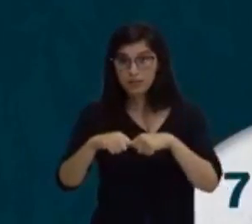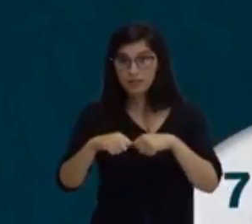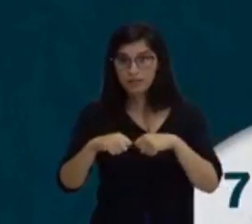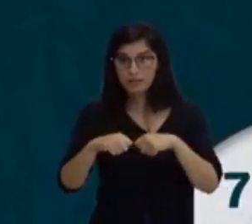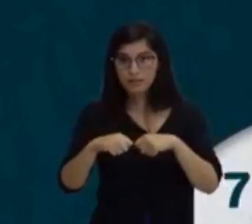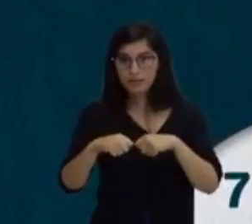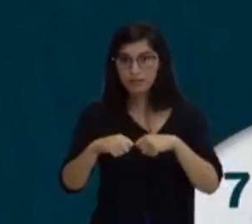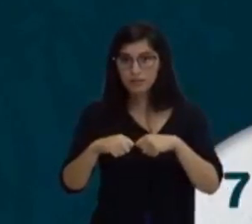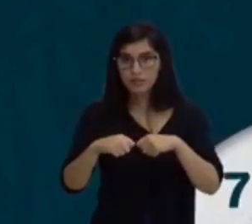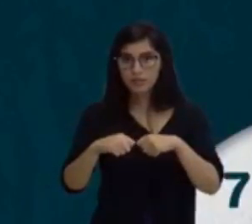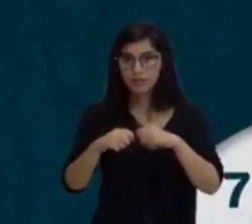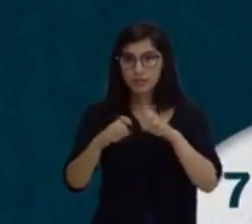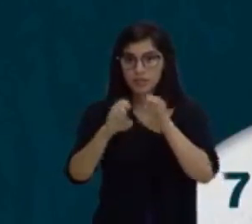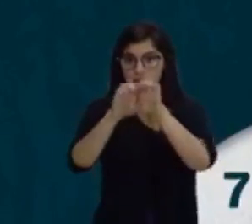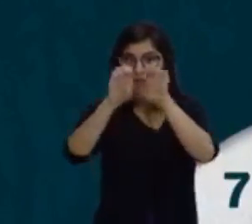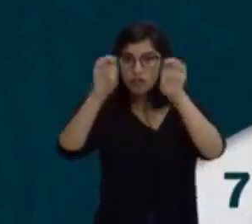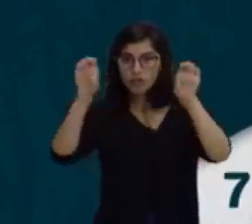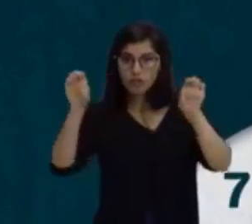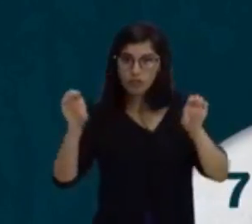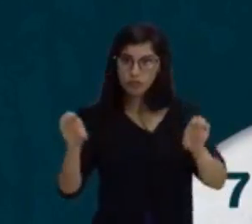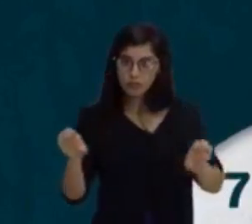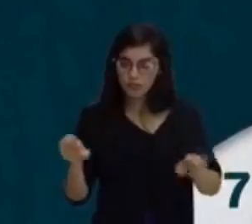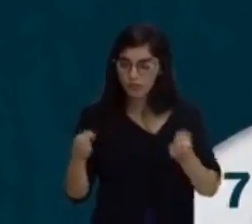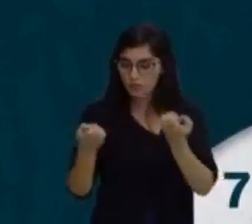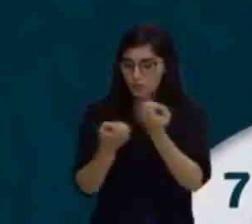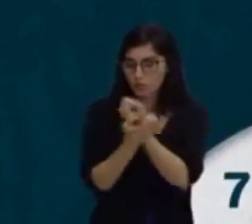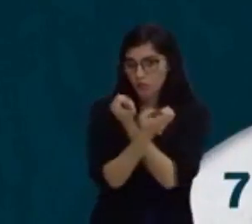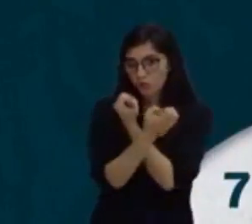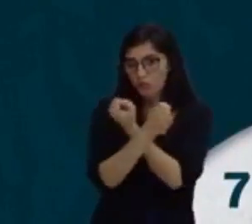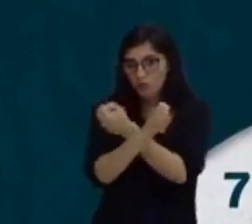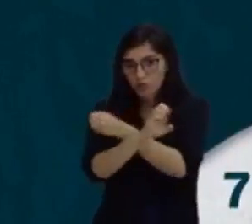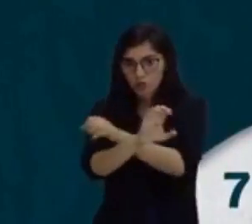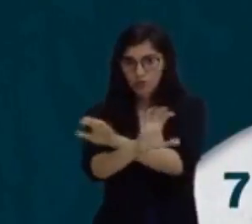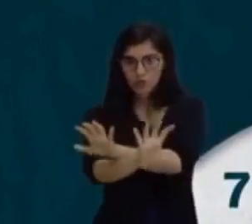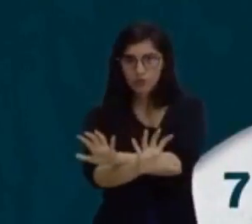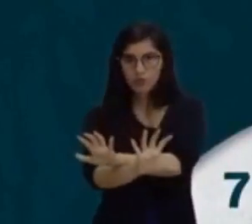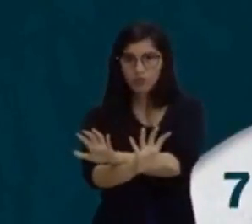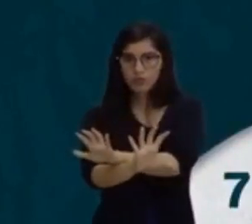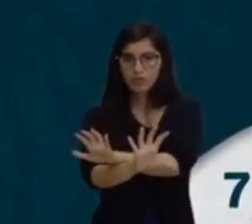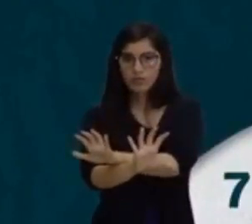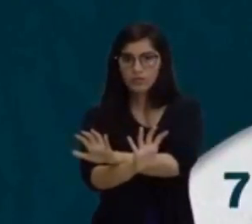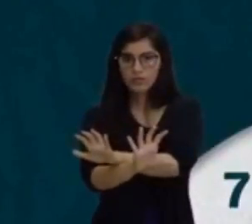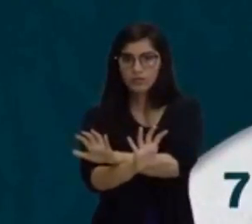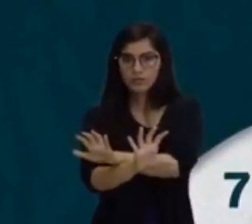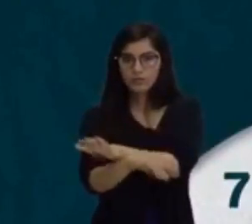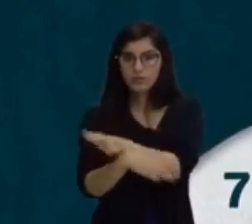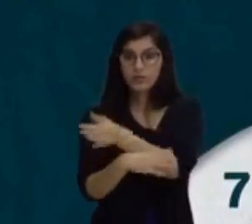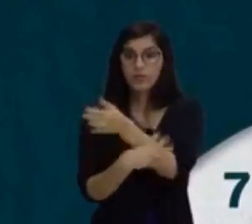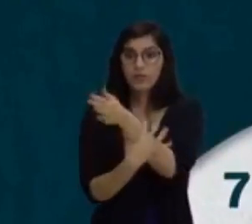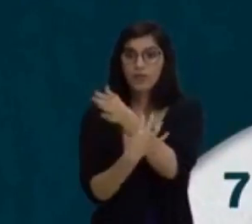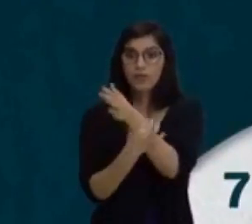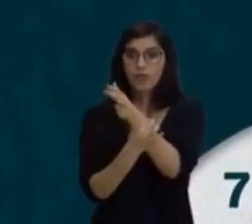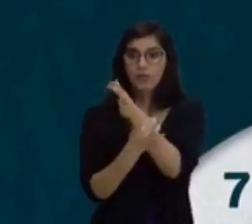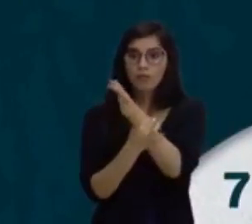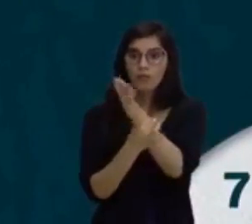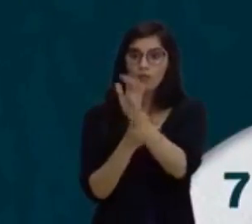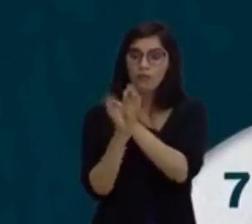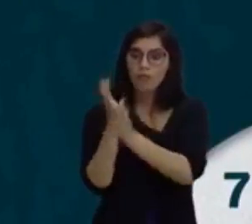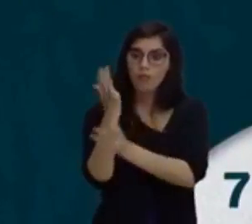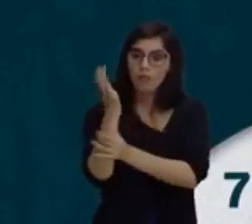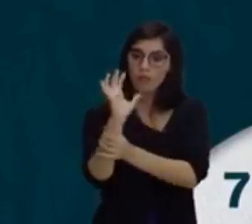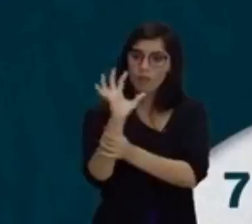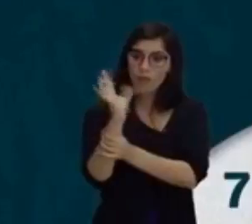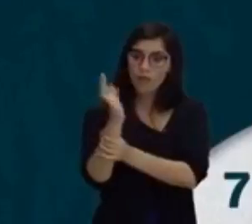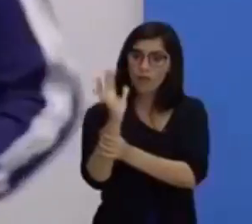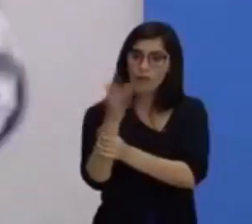estrutura muscular, e aí eu vou marcar duas vezes aqui, muscular e esquelética. Vem